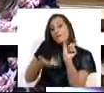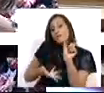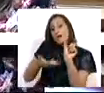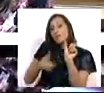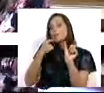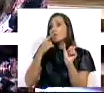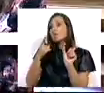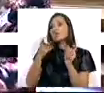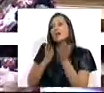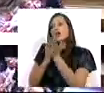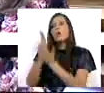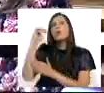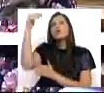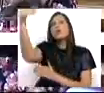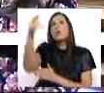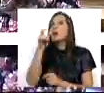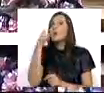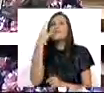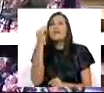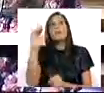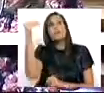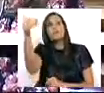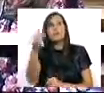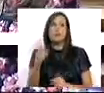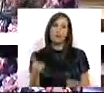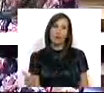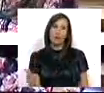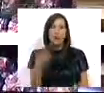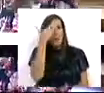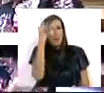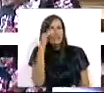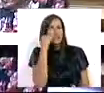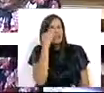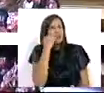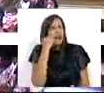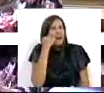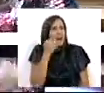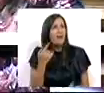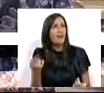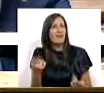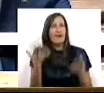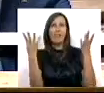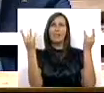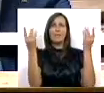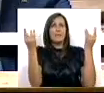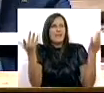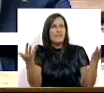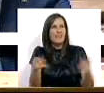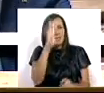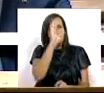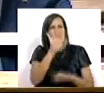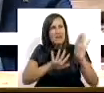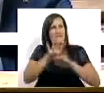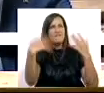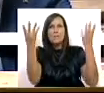não manter-se-ão. Ô Sr. Primeiro-Ministro, o Sr. Primeiro-Ministro não acha isto grave? Não acha grave esta brincadeira que o